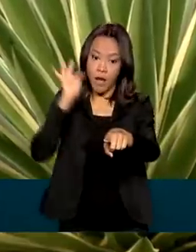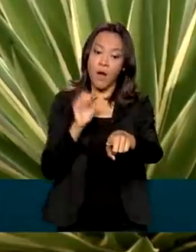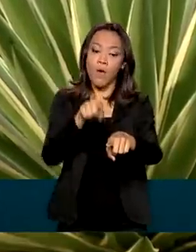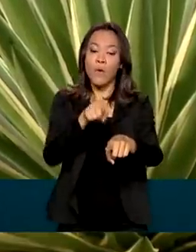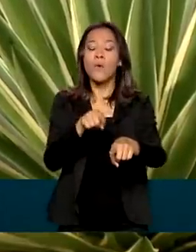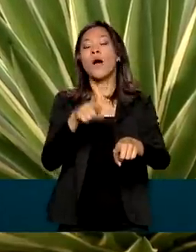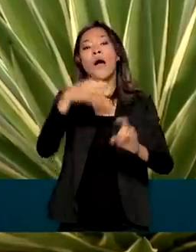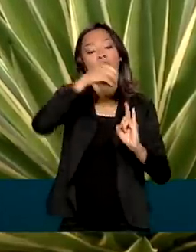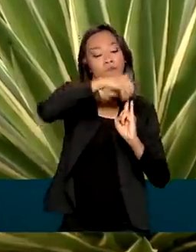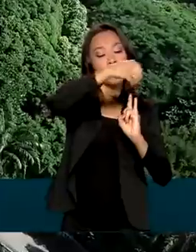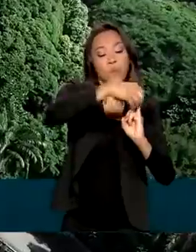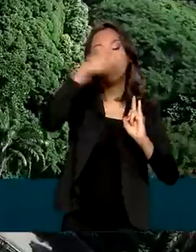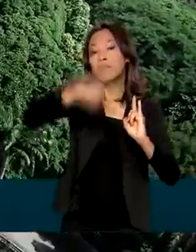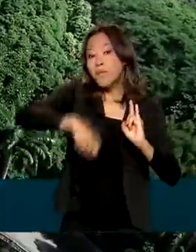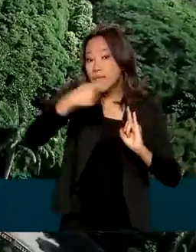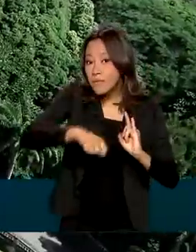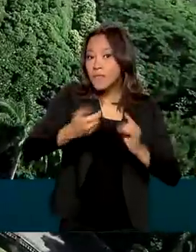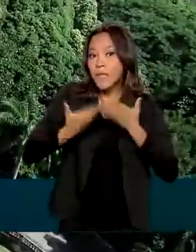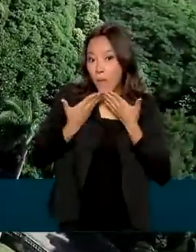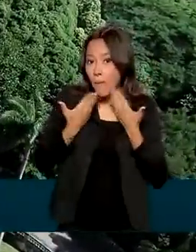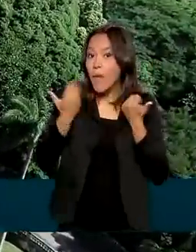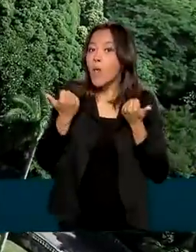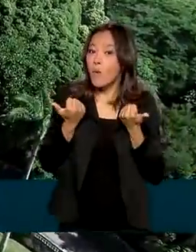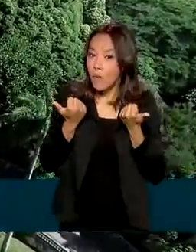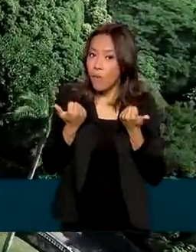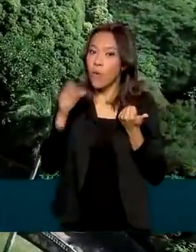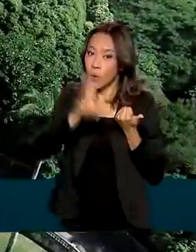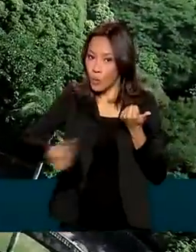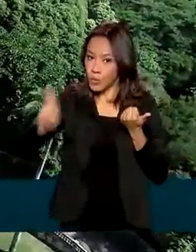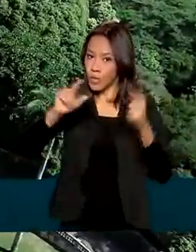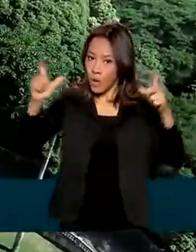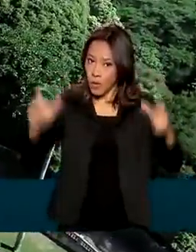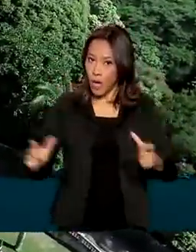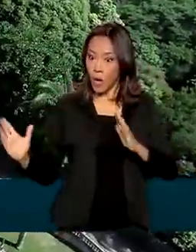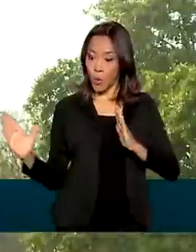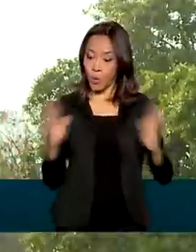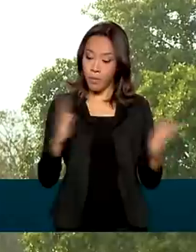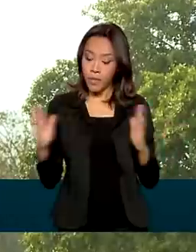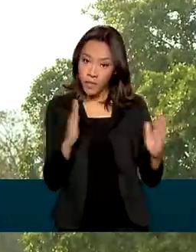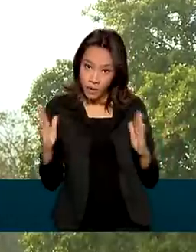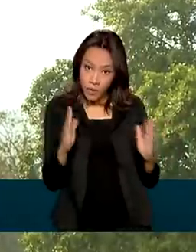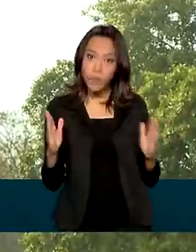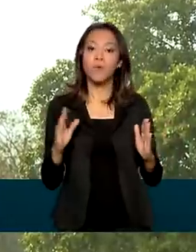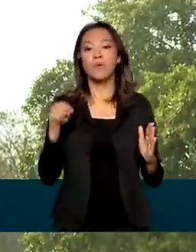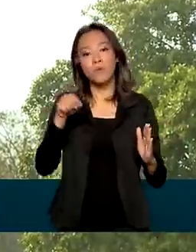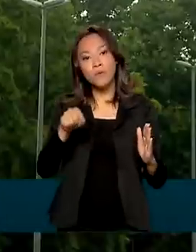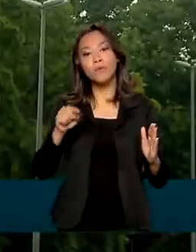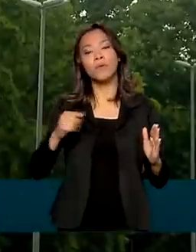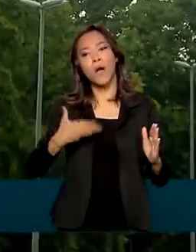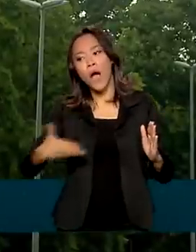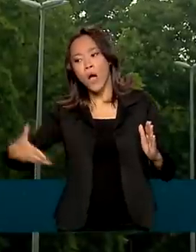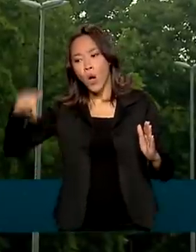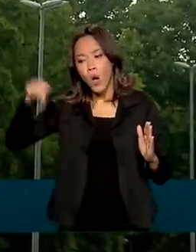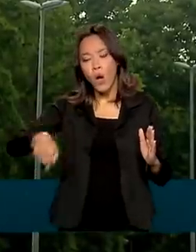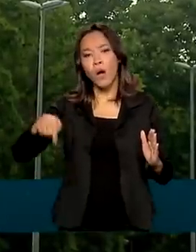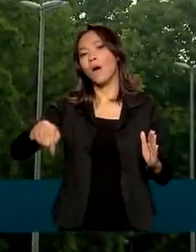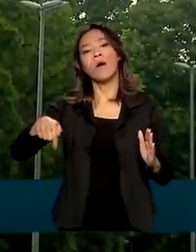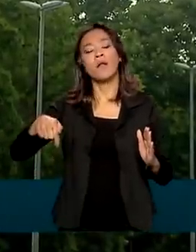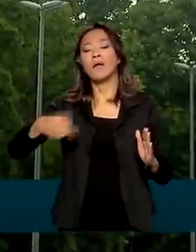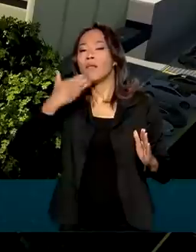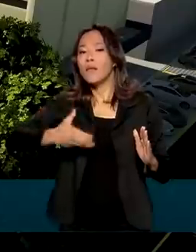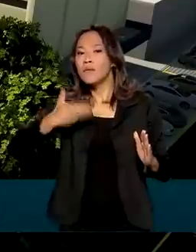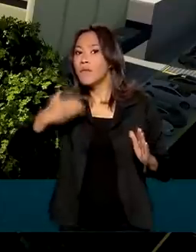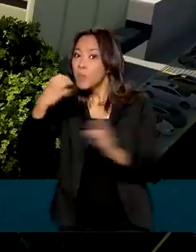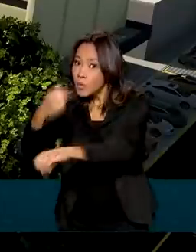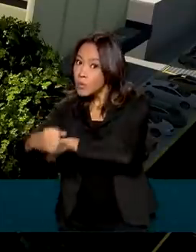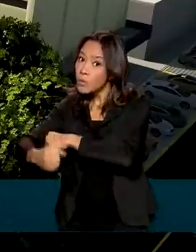Fiocruz precisa realizar melhorias no local. O prazo para cumprimento das ações termina em dezembro do ano que vem.